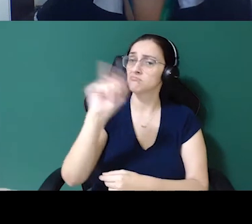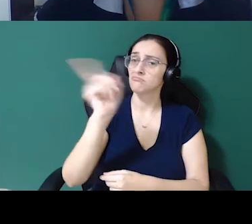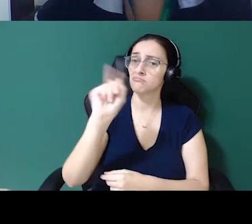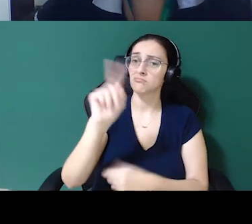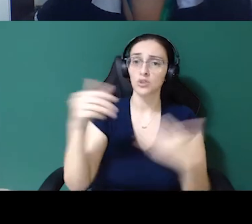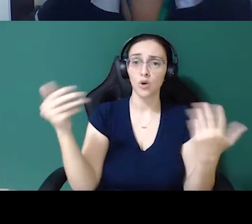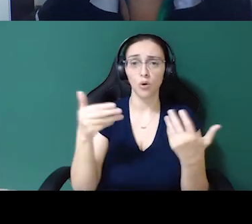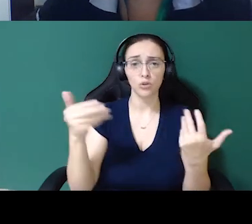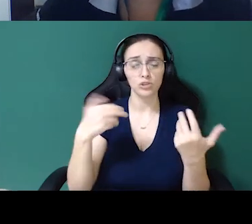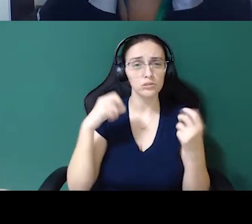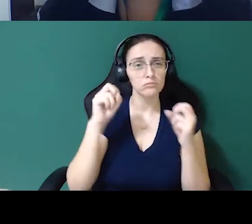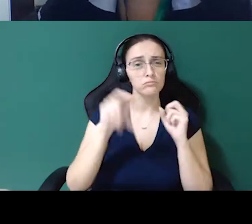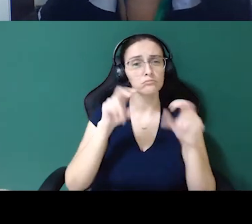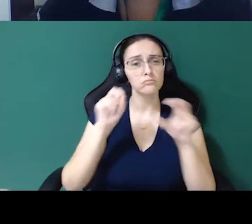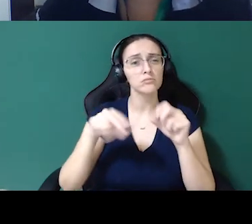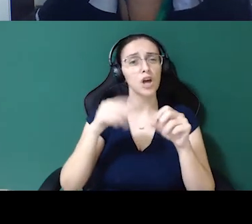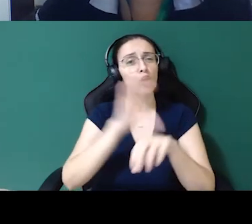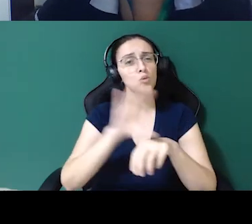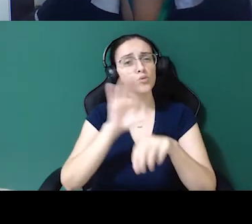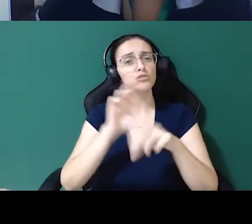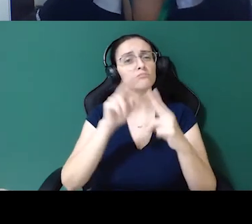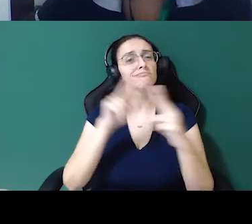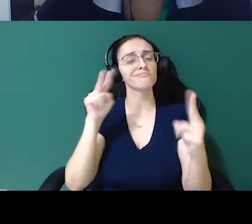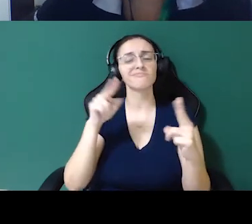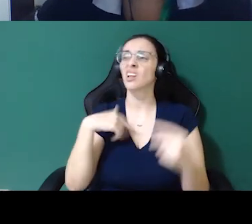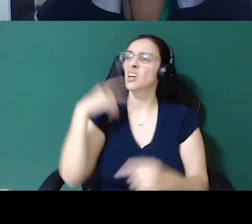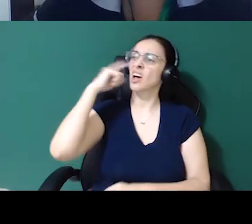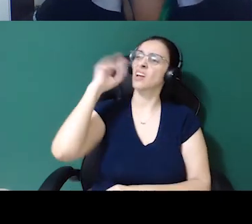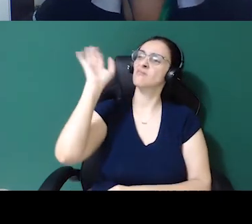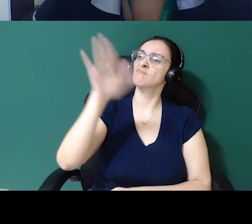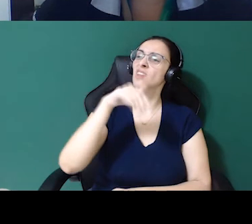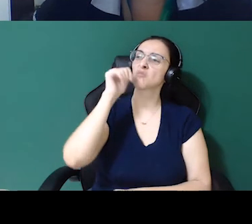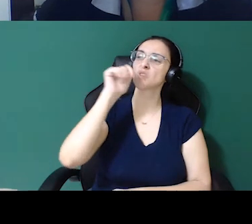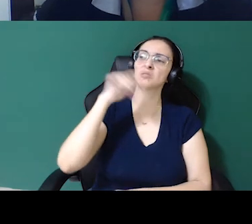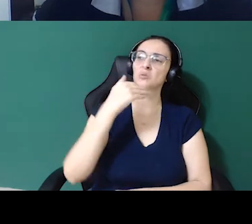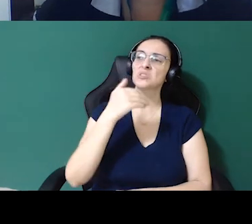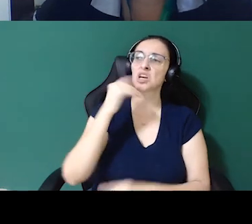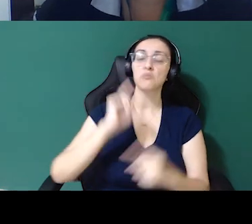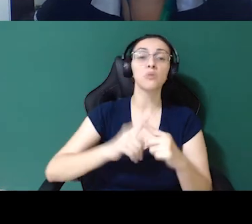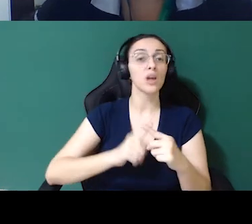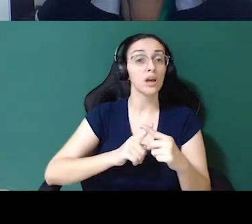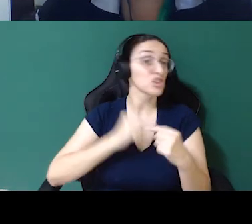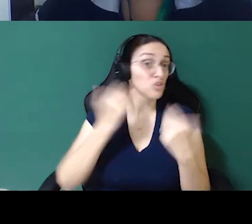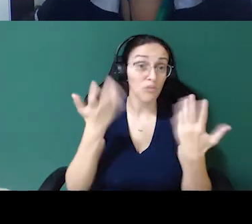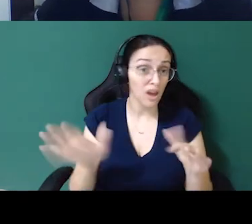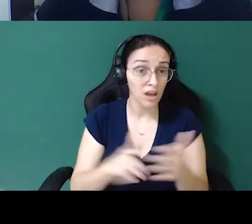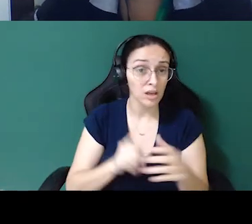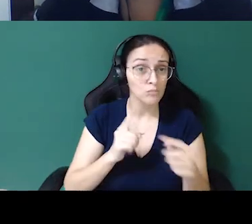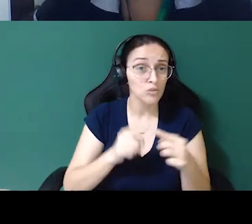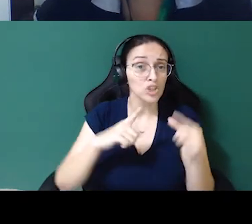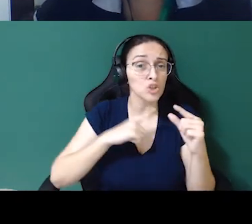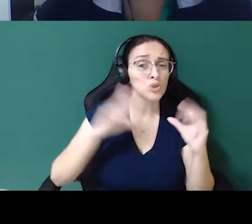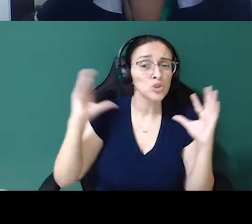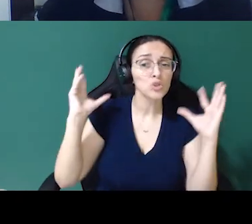Então, hoje, quando a gente tem muito curso online, a gente pensa, a mulher não consegue porque ela não quer, porque está tudo aí. A gente tem